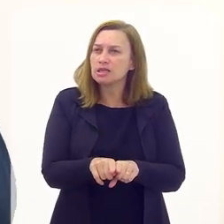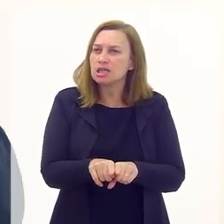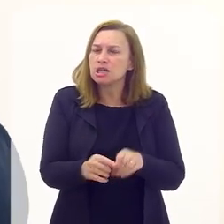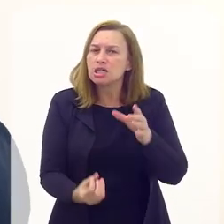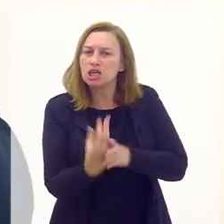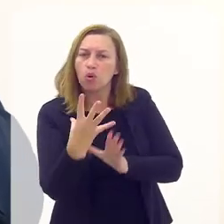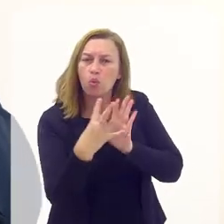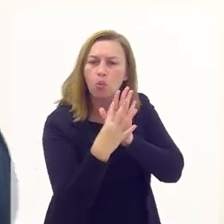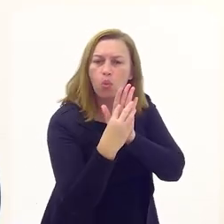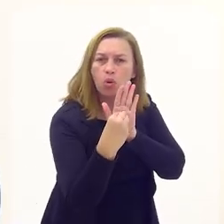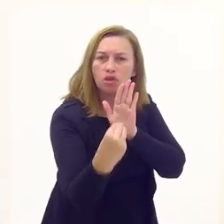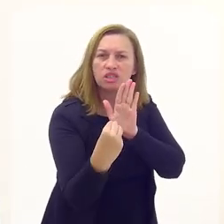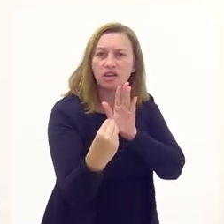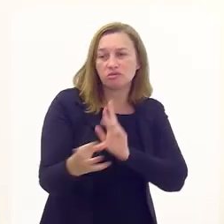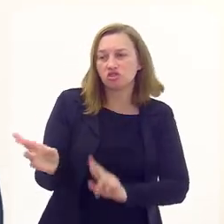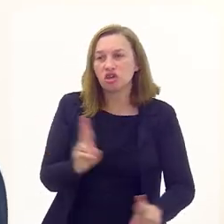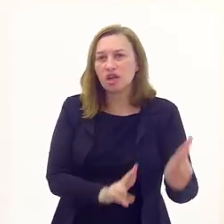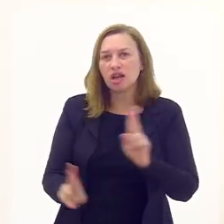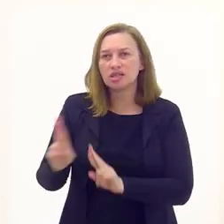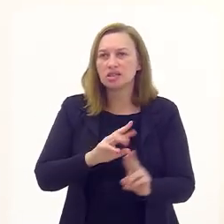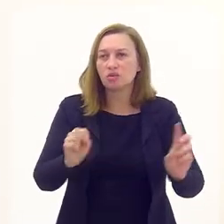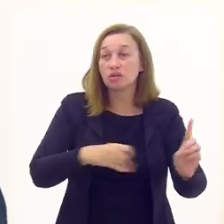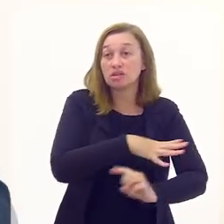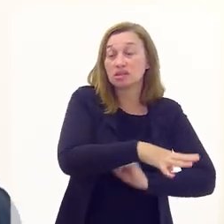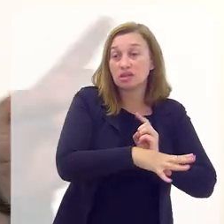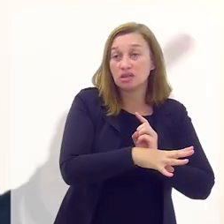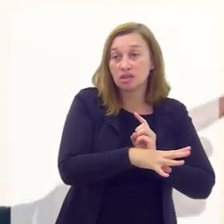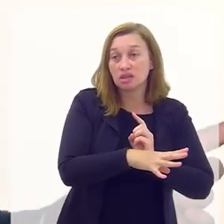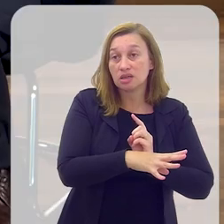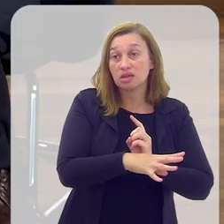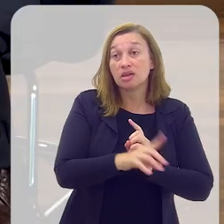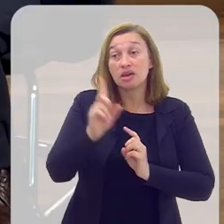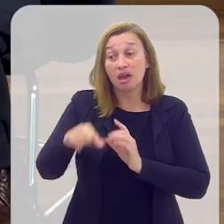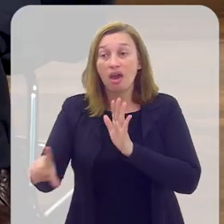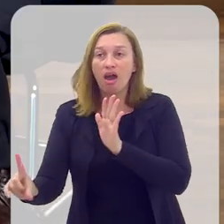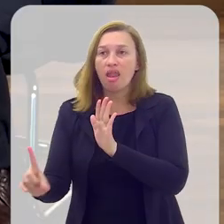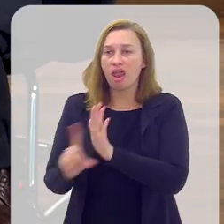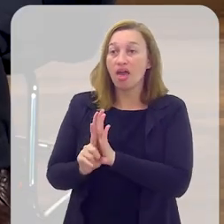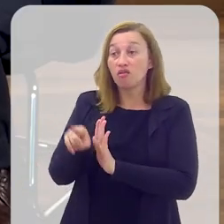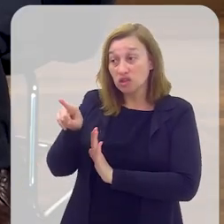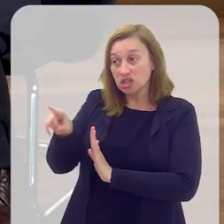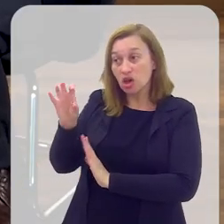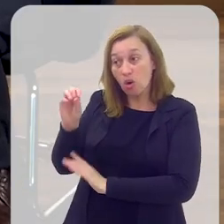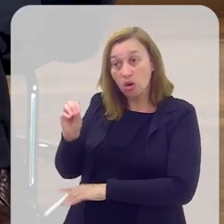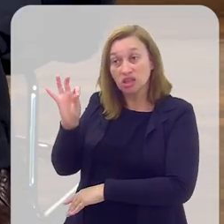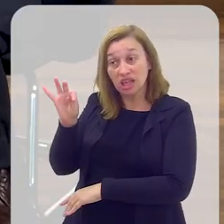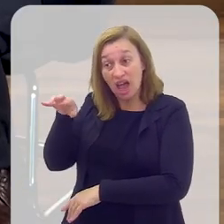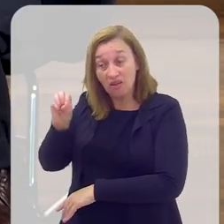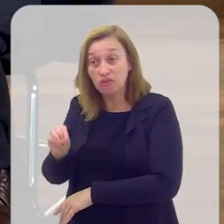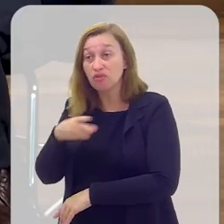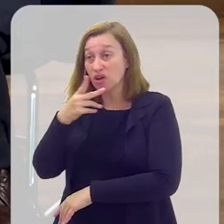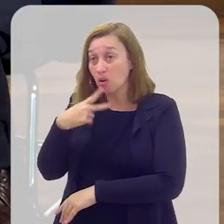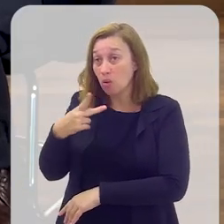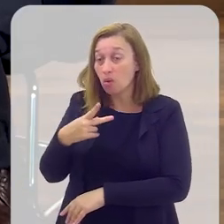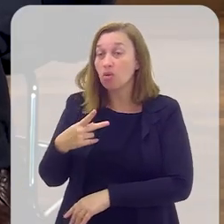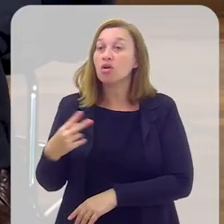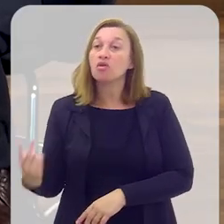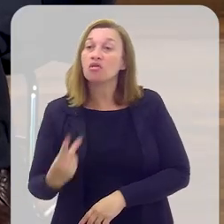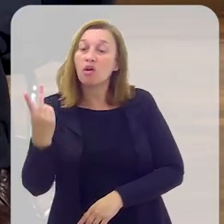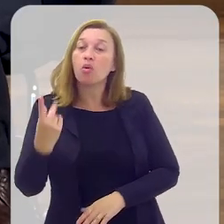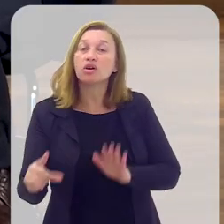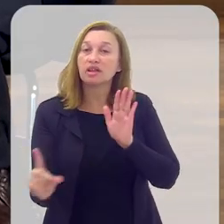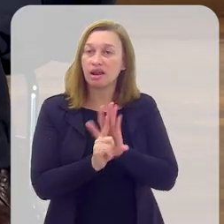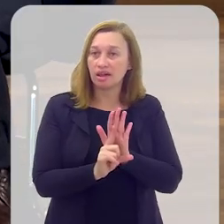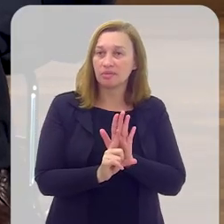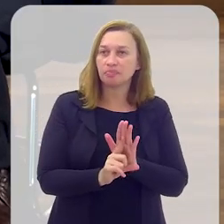um modelo de relação com a sociedade, que é o império da lei, que você, Otávio, falou agora há pouco. Deve